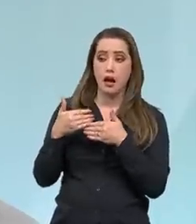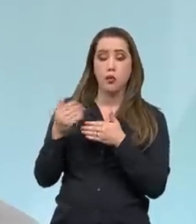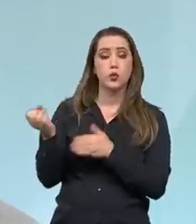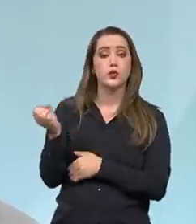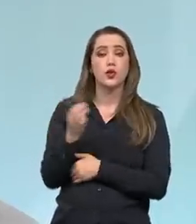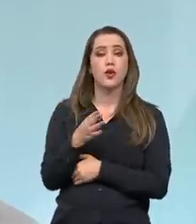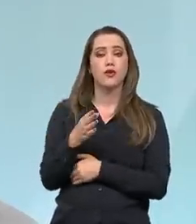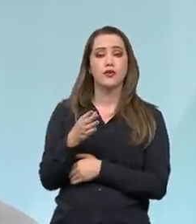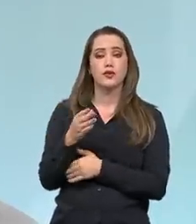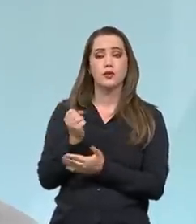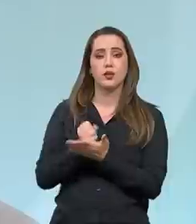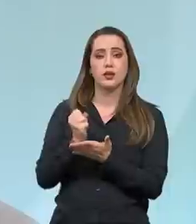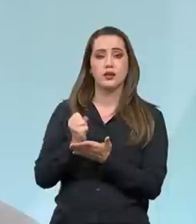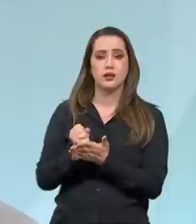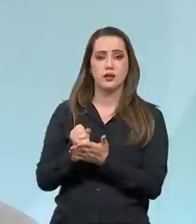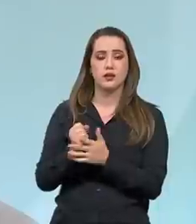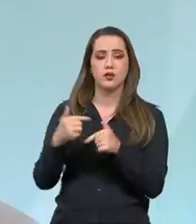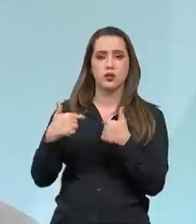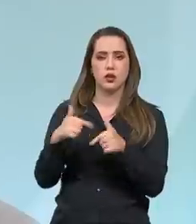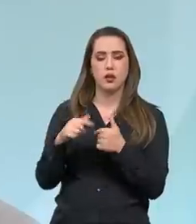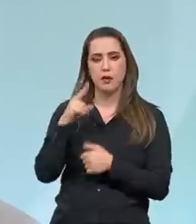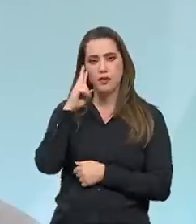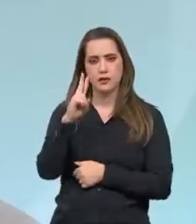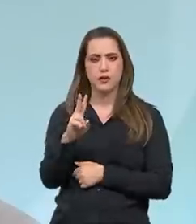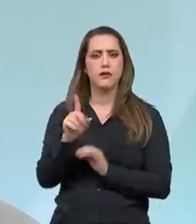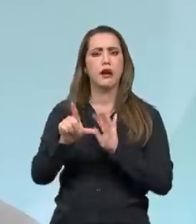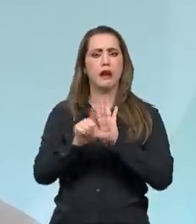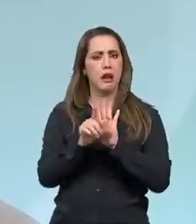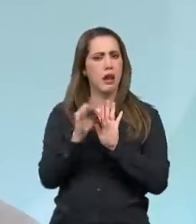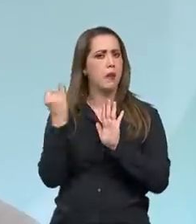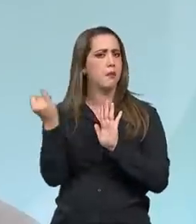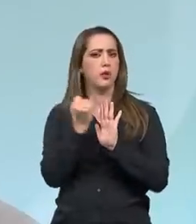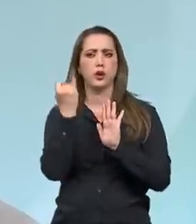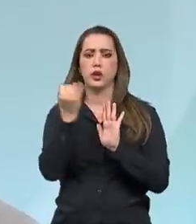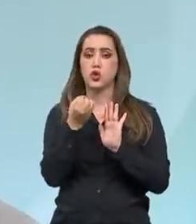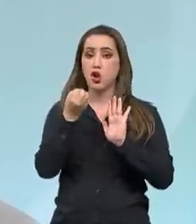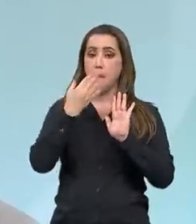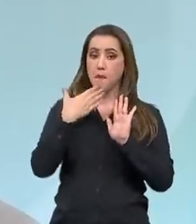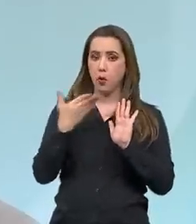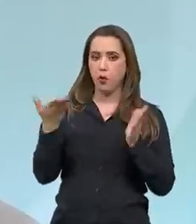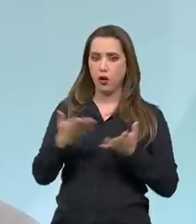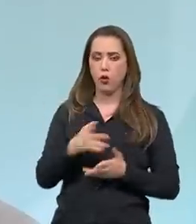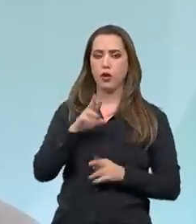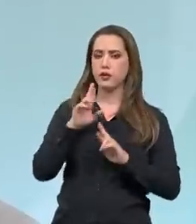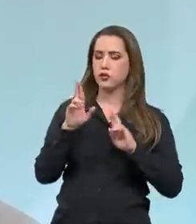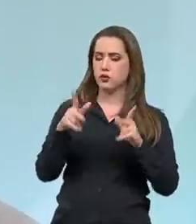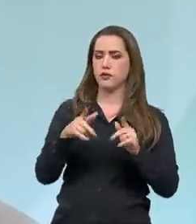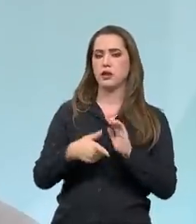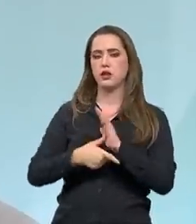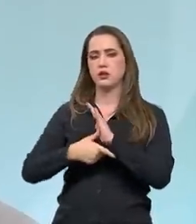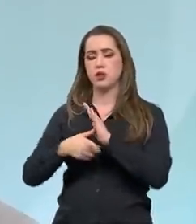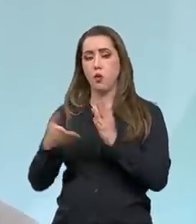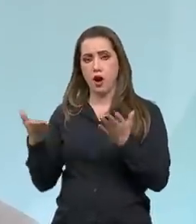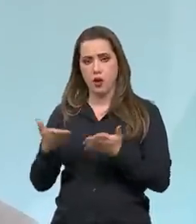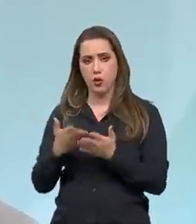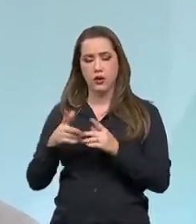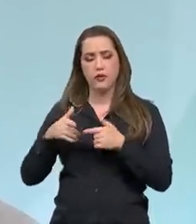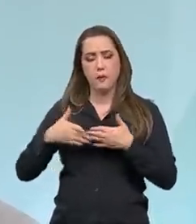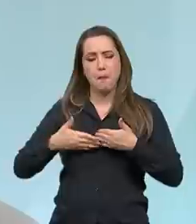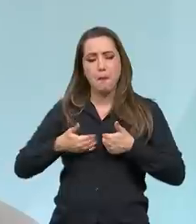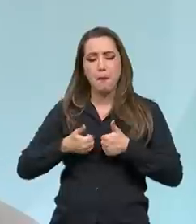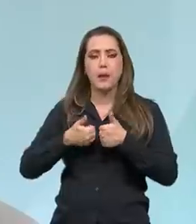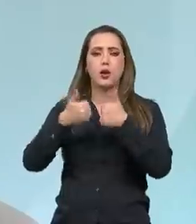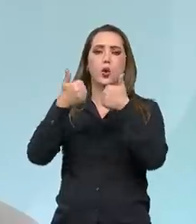aí um sucesso estrondoso das normas regulamentadoras. Então, você, de fato, extinguiu ou aperfeiçoou